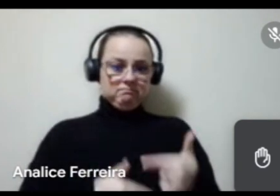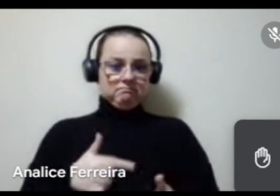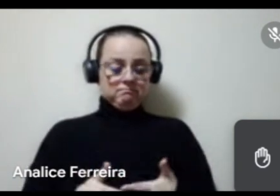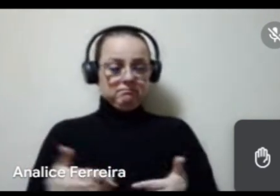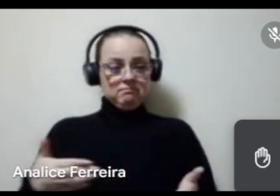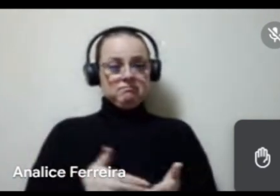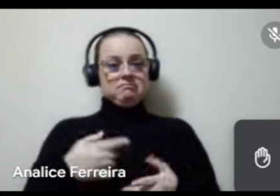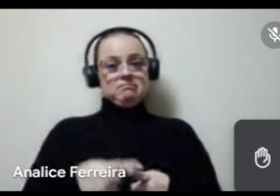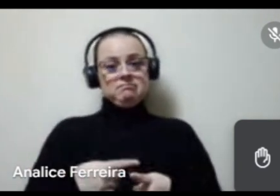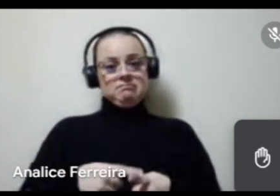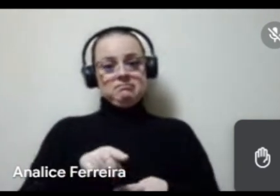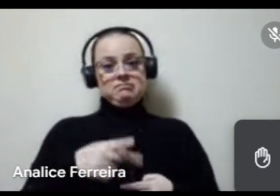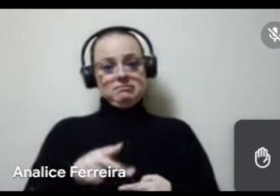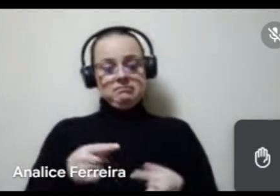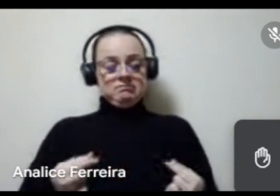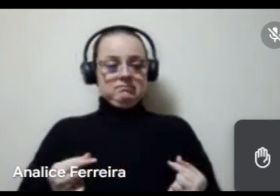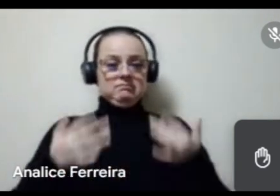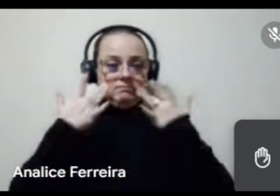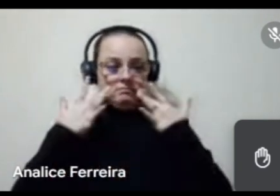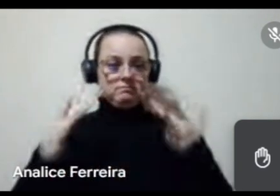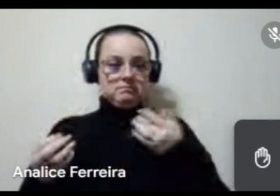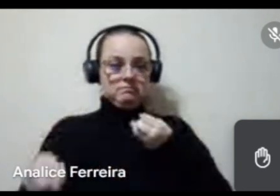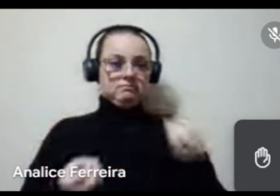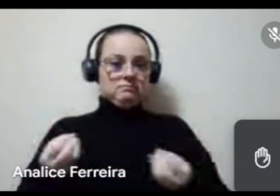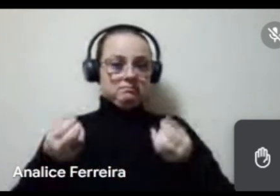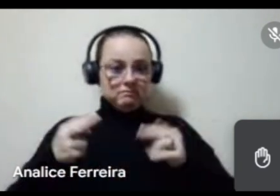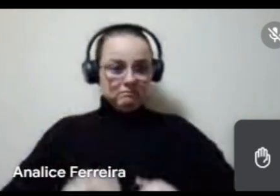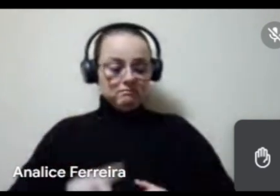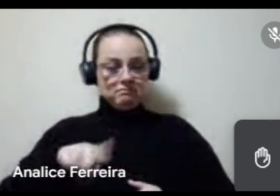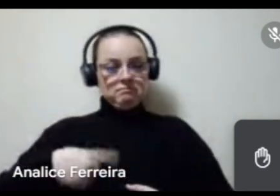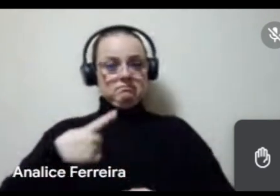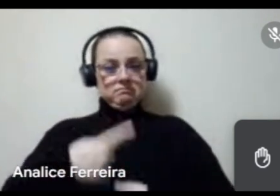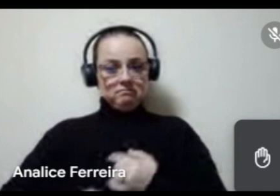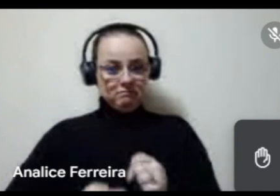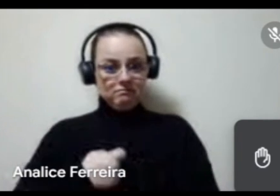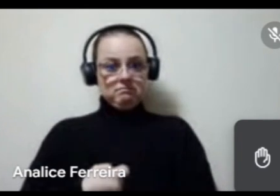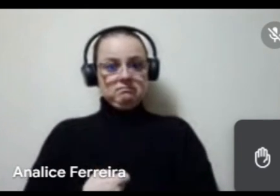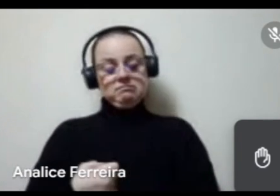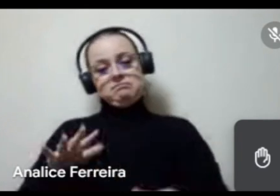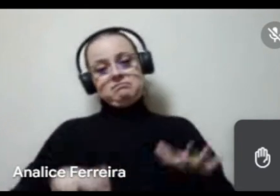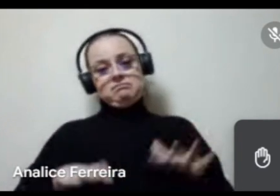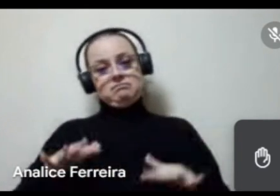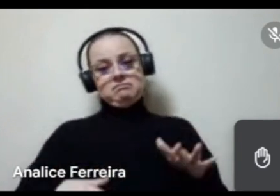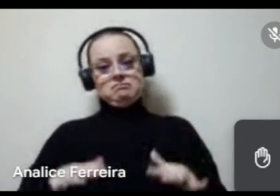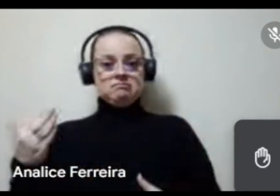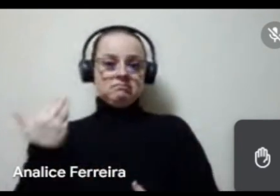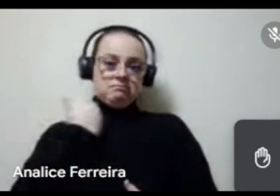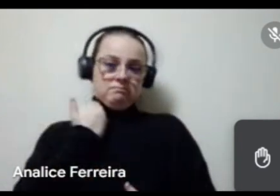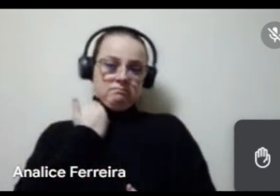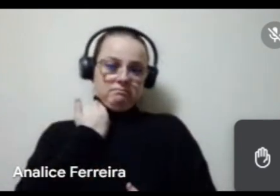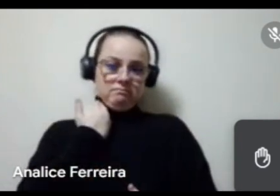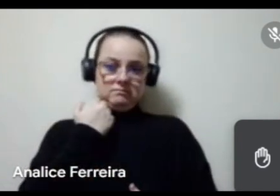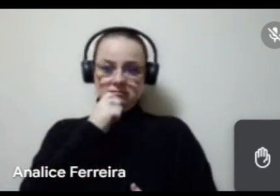porque esse recurso a gente não sabe na mão de quem vai ficar pelos próximos anos, consigo sim enviar no chat. A gente não sabe